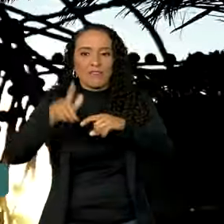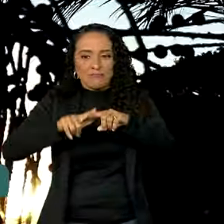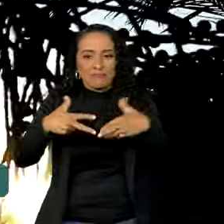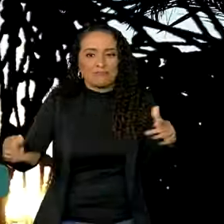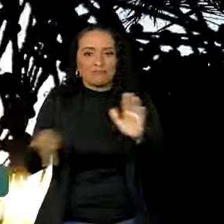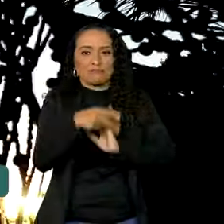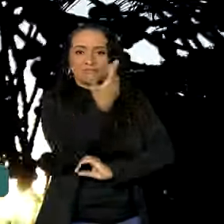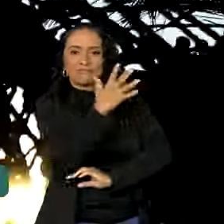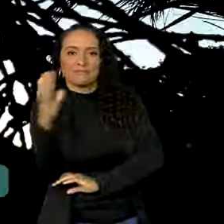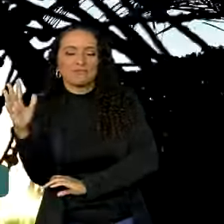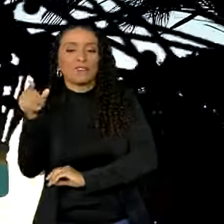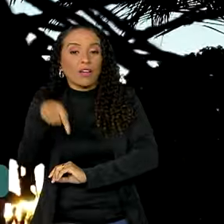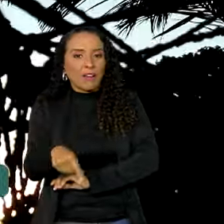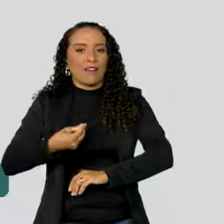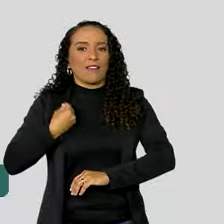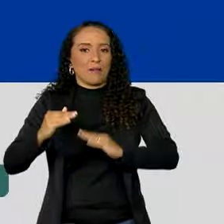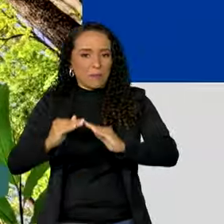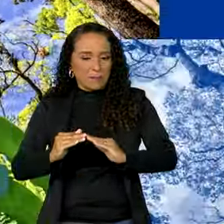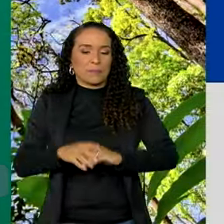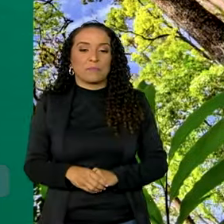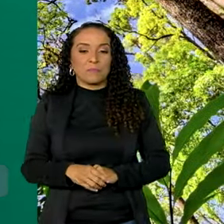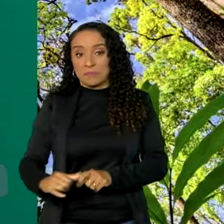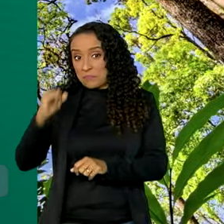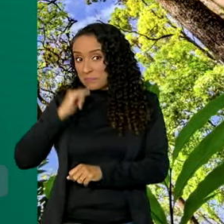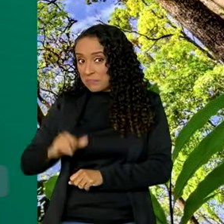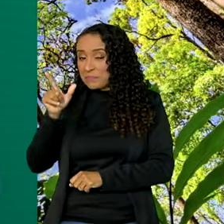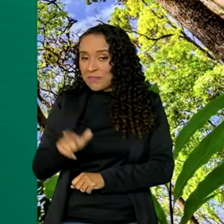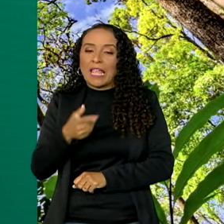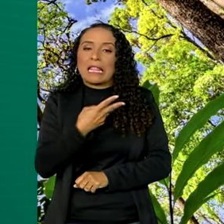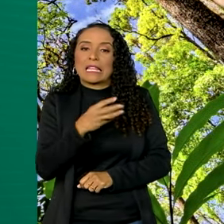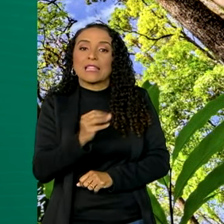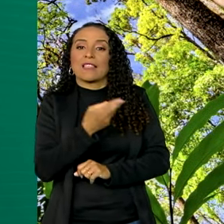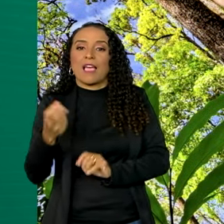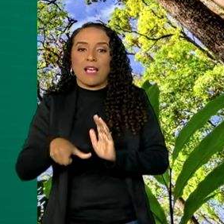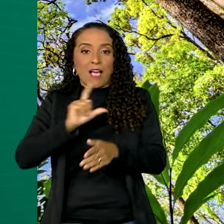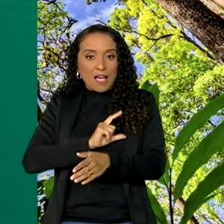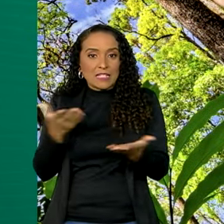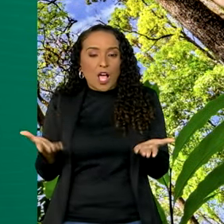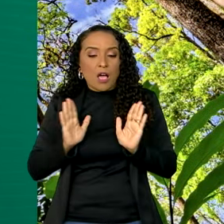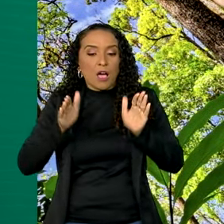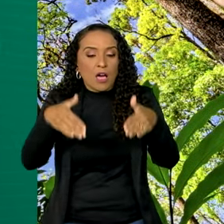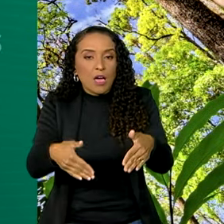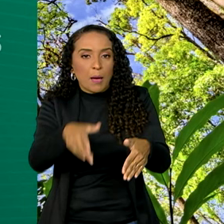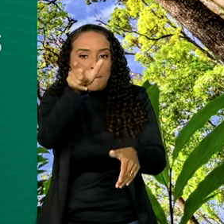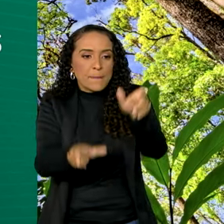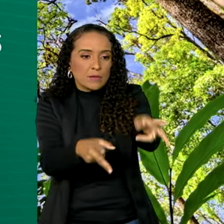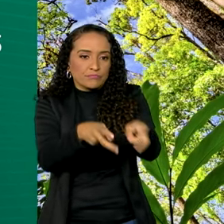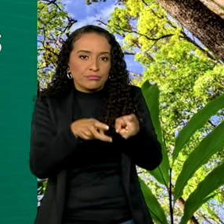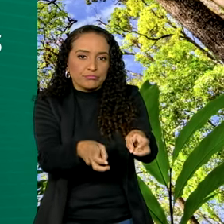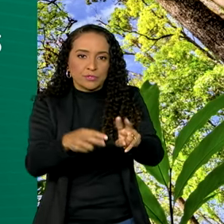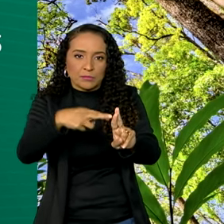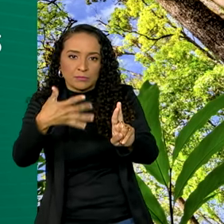recursos naturais onde vivem. O benefício, que era de R$,00, é destinado a extrativistas,